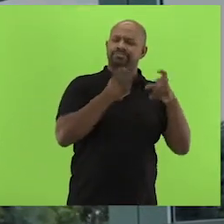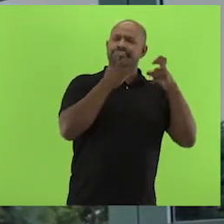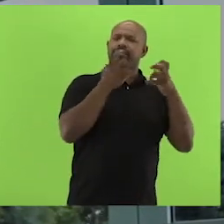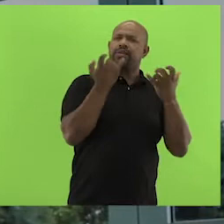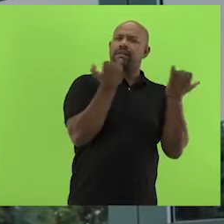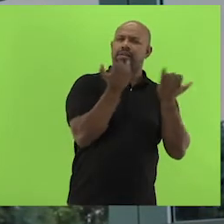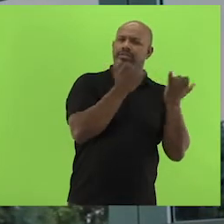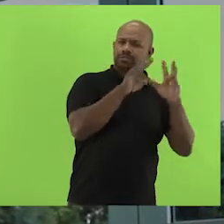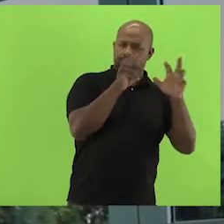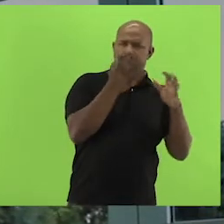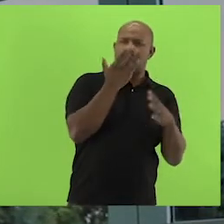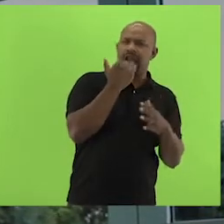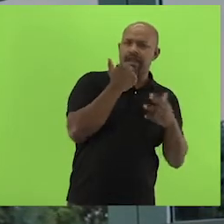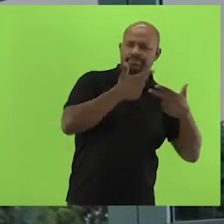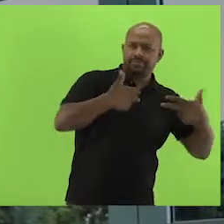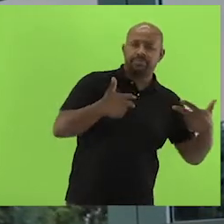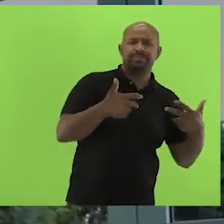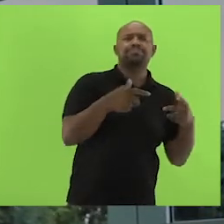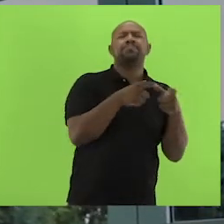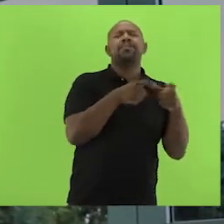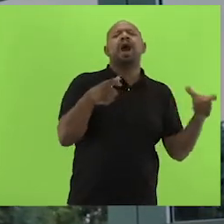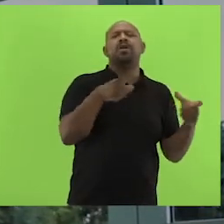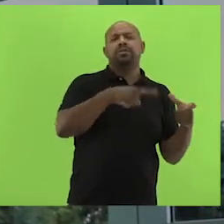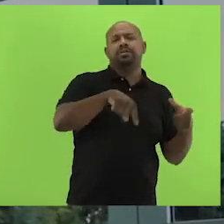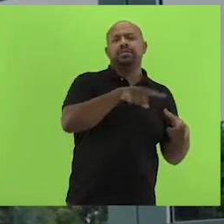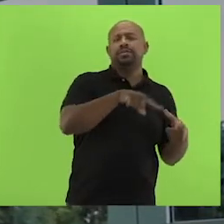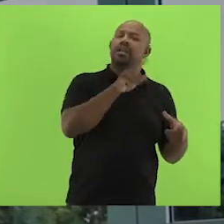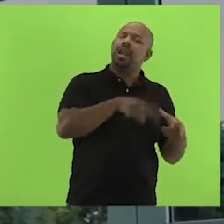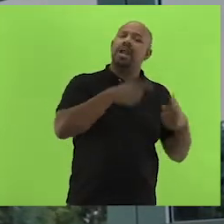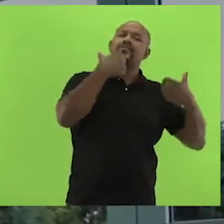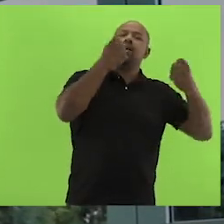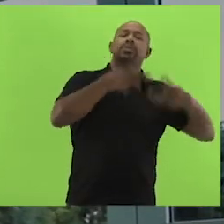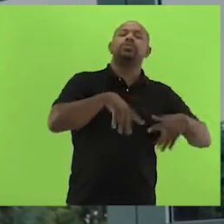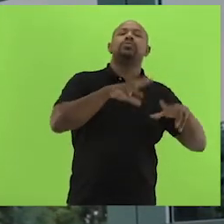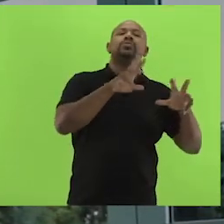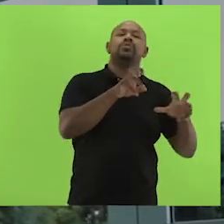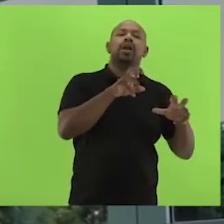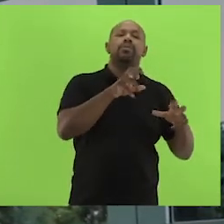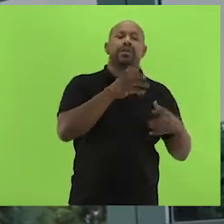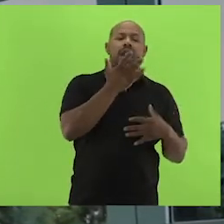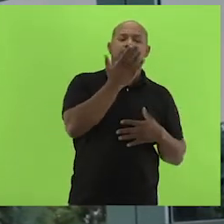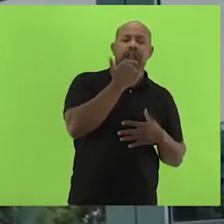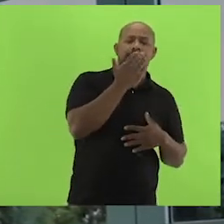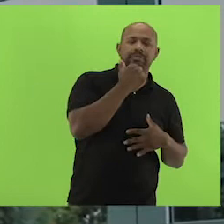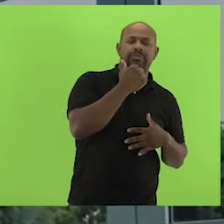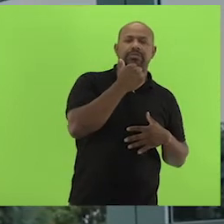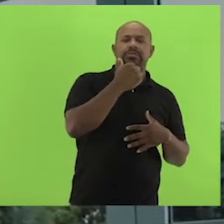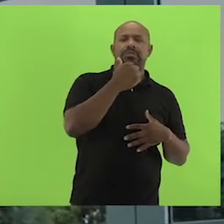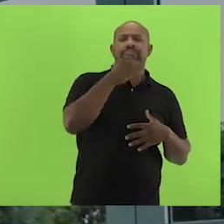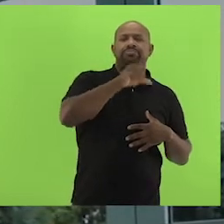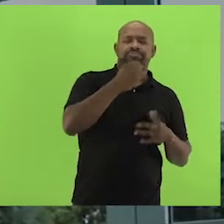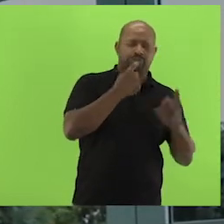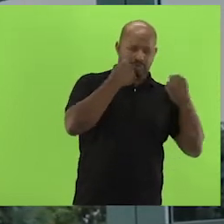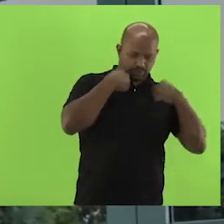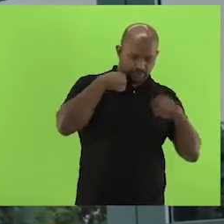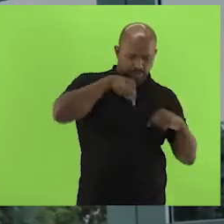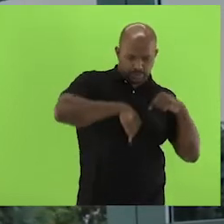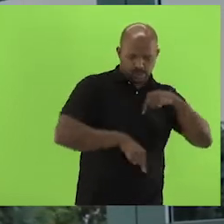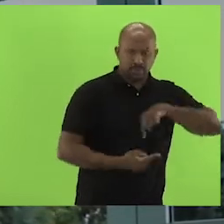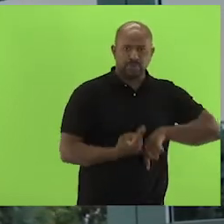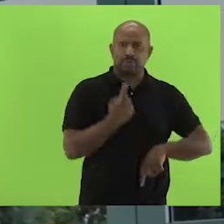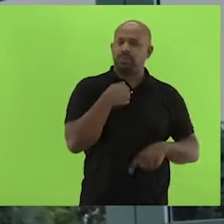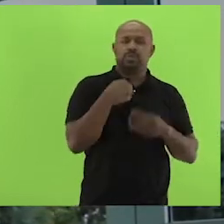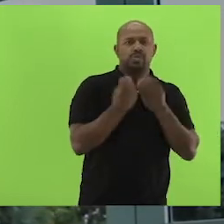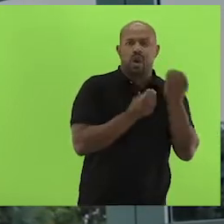informações sobre alimentação, a maior parte delas fala sobre os efeitos de um alimento no corpo ou no metabolismo das